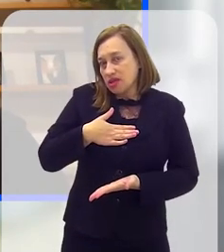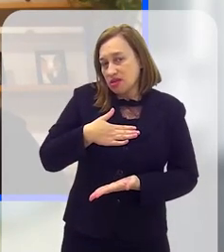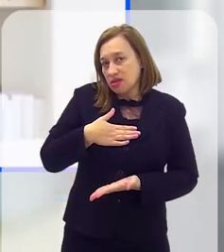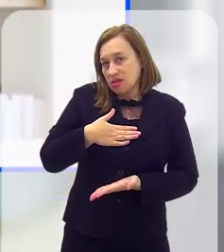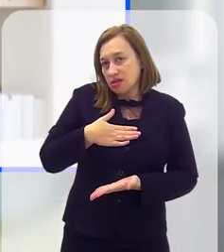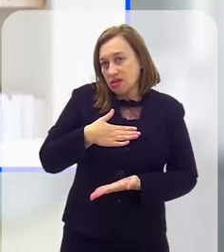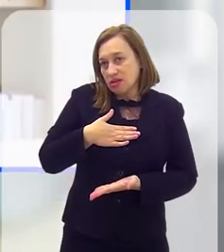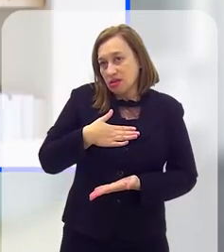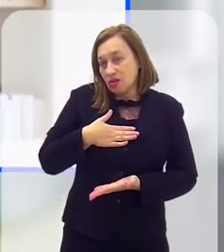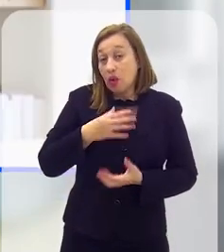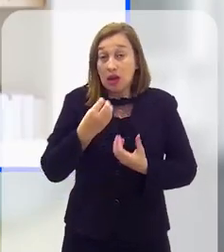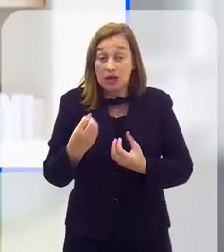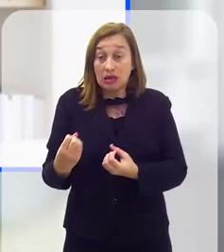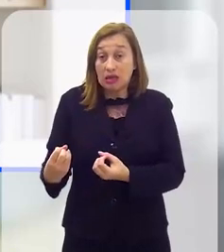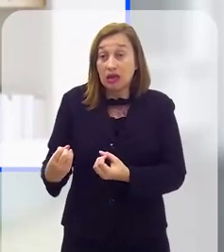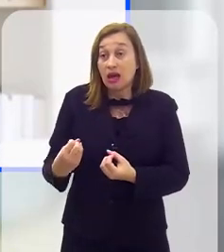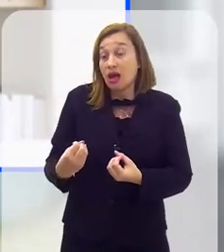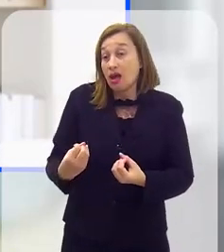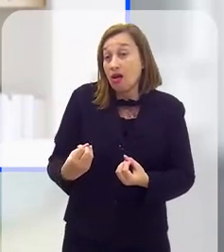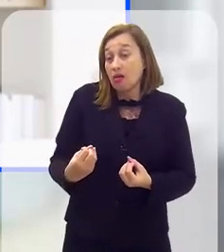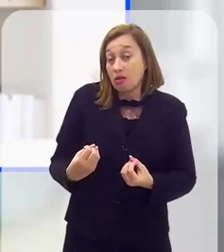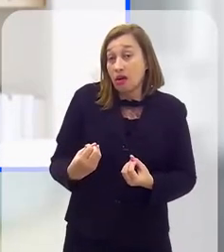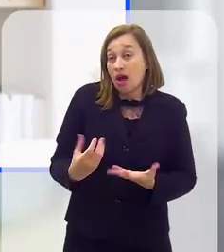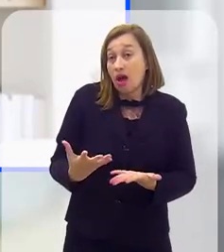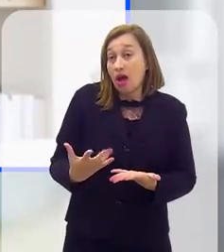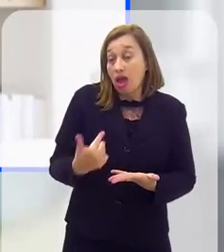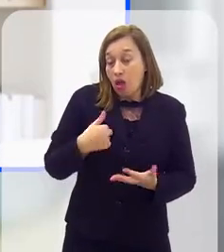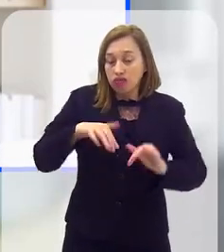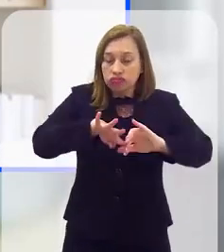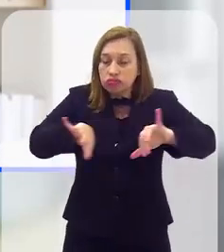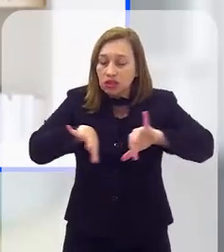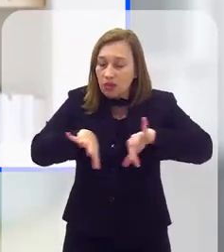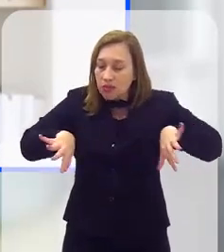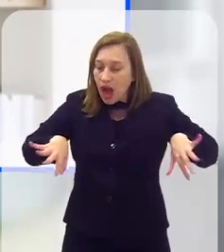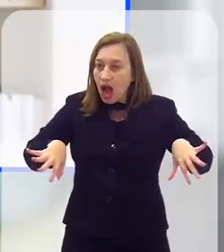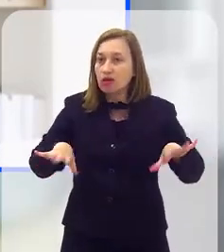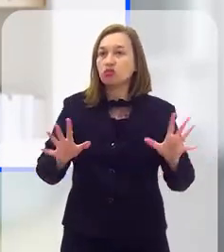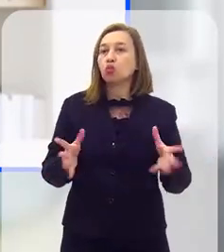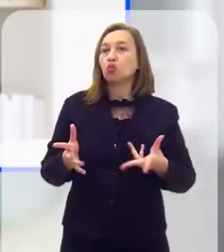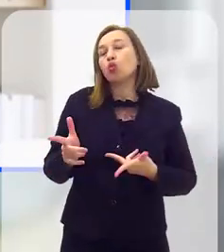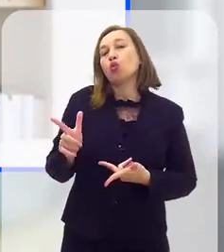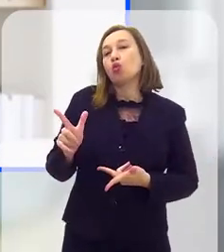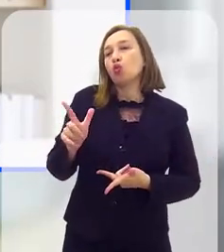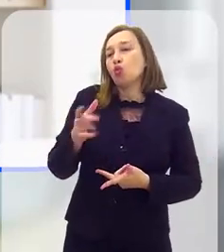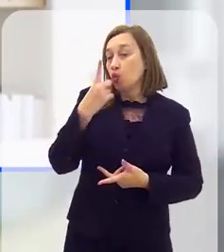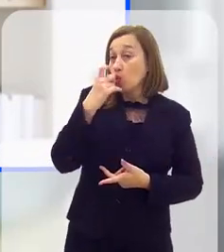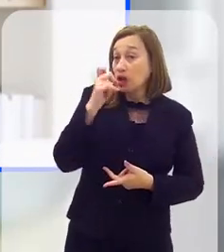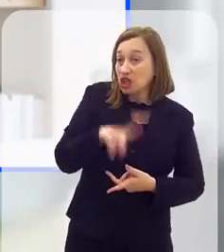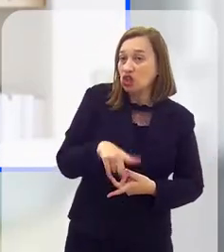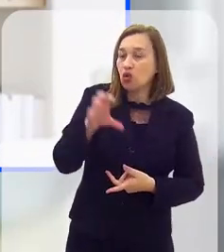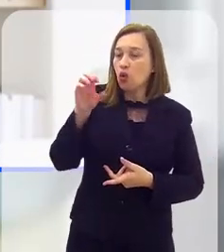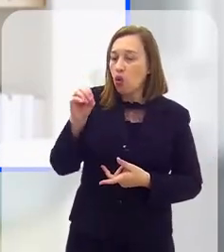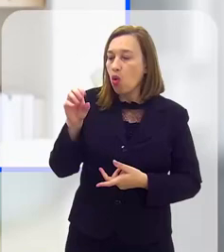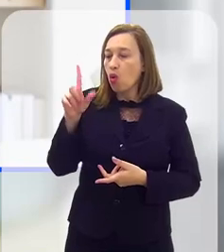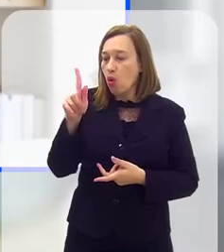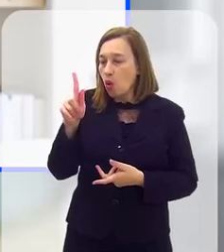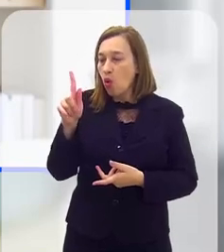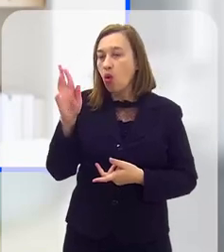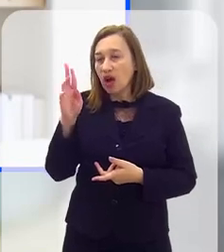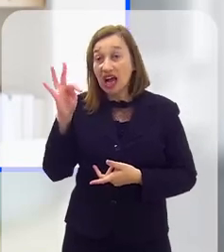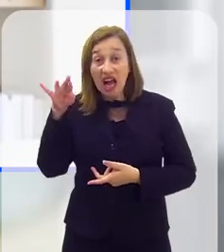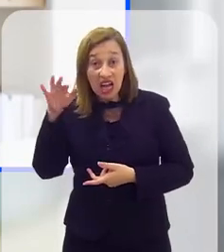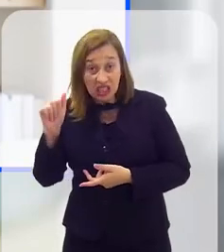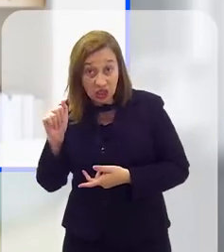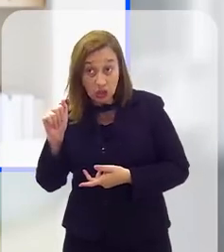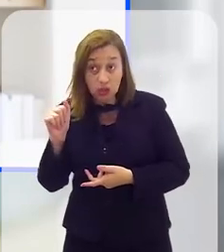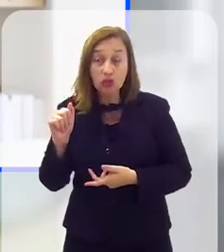a minha educação, nesse sentido. Eu, por exemplo, separo o material orgânico do material que pode ser reciclado, o